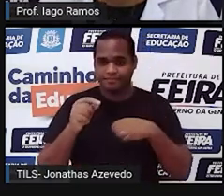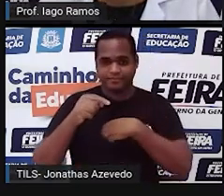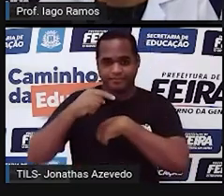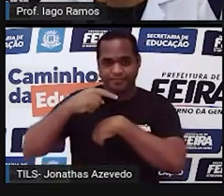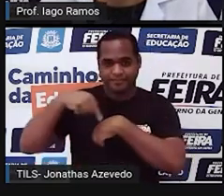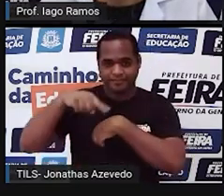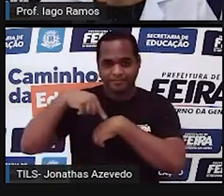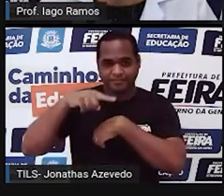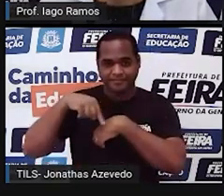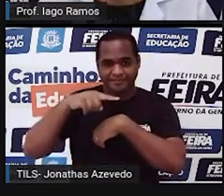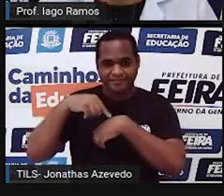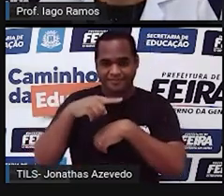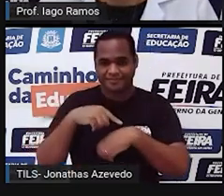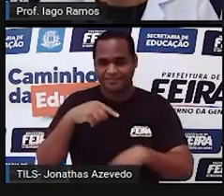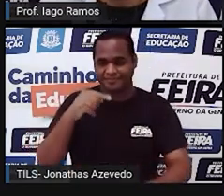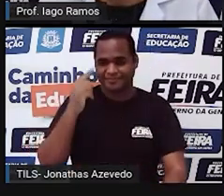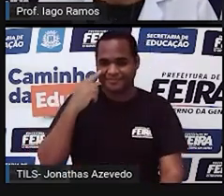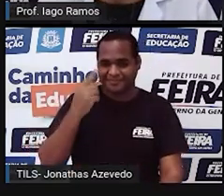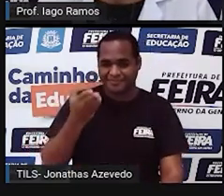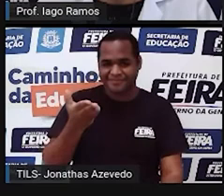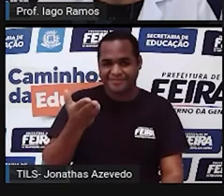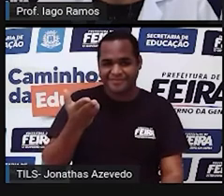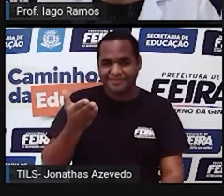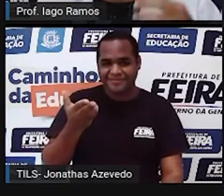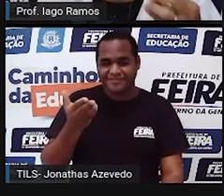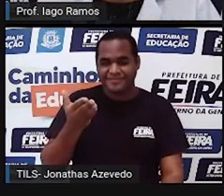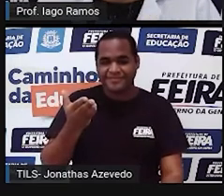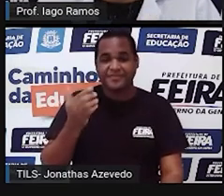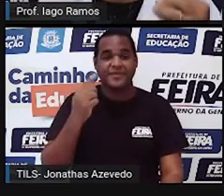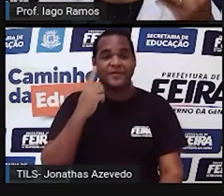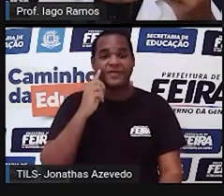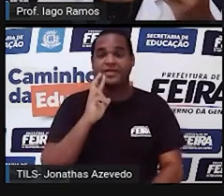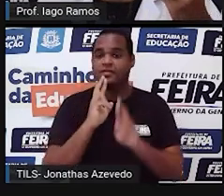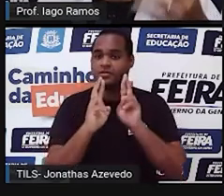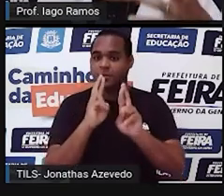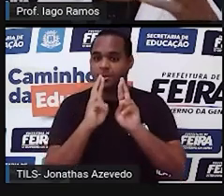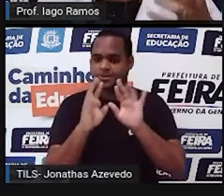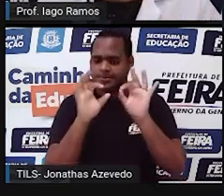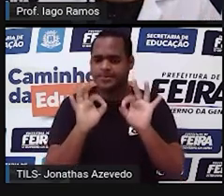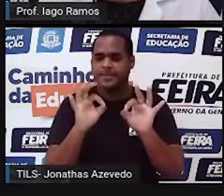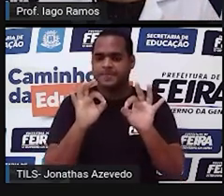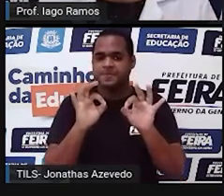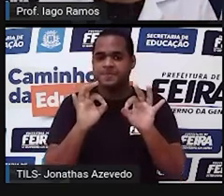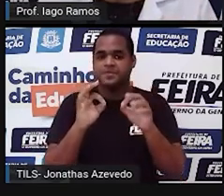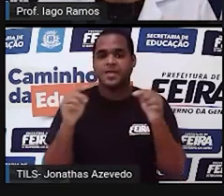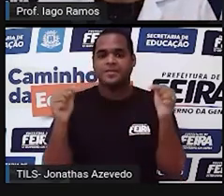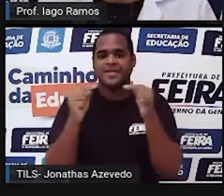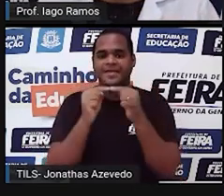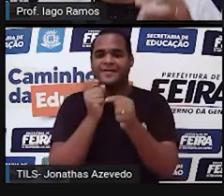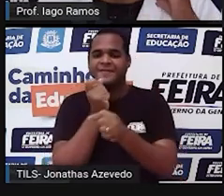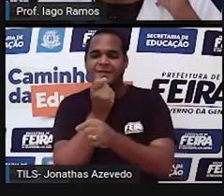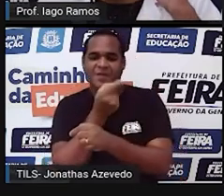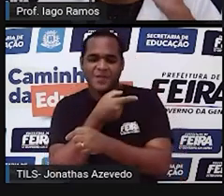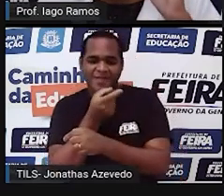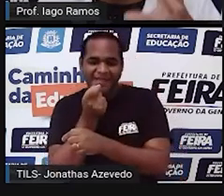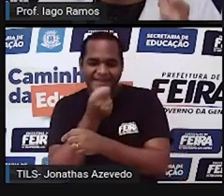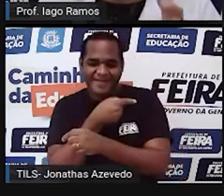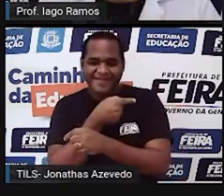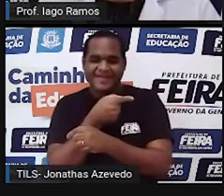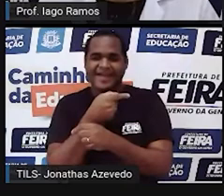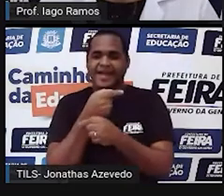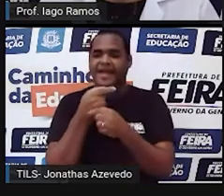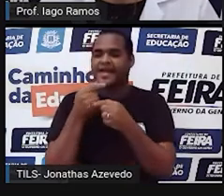tela para você tentar descobrir qual é essa resposta carregada de humor, né? Carregada com uma